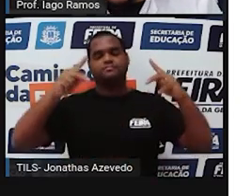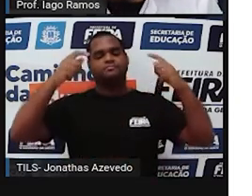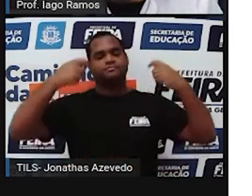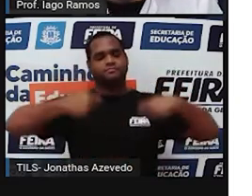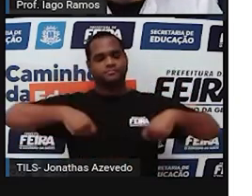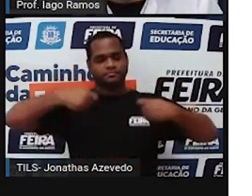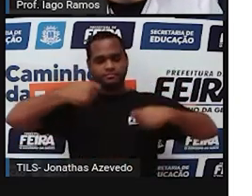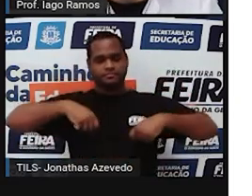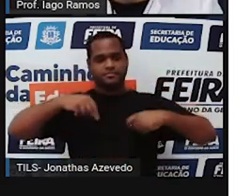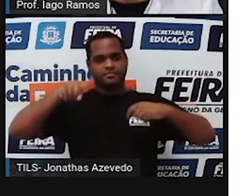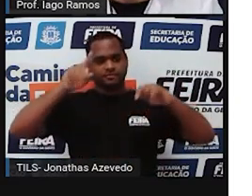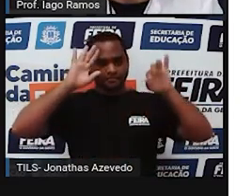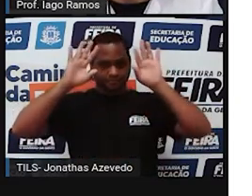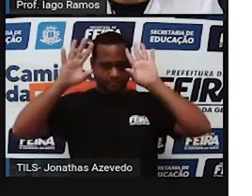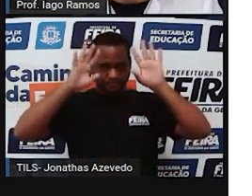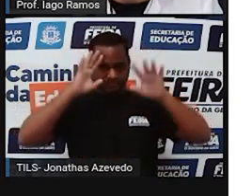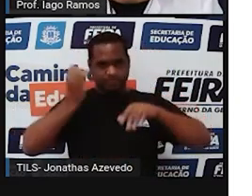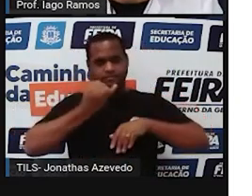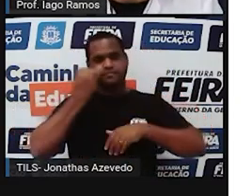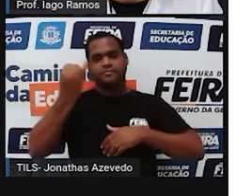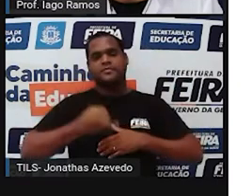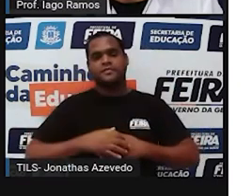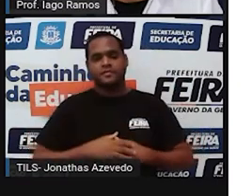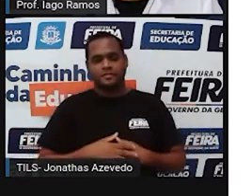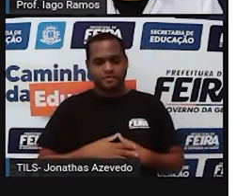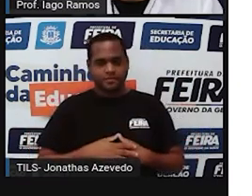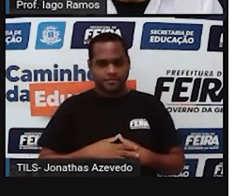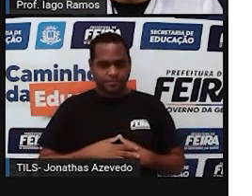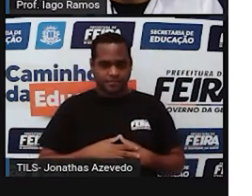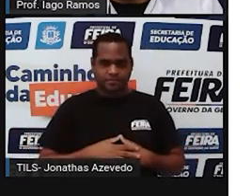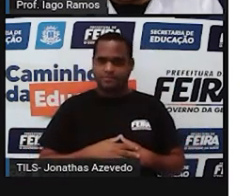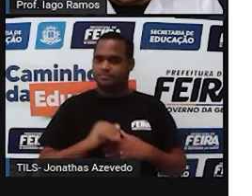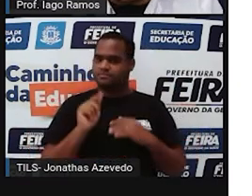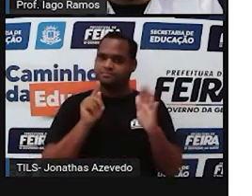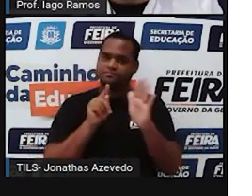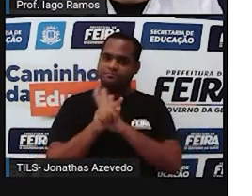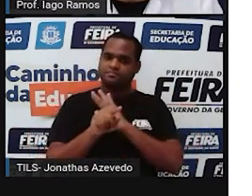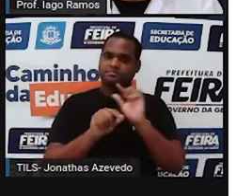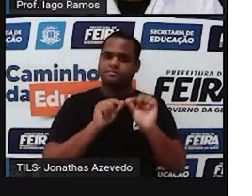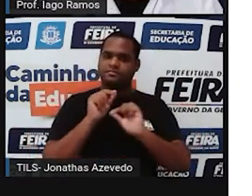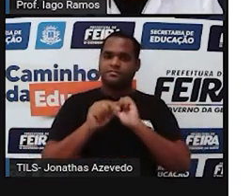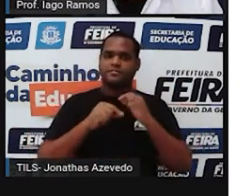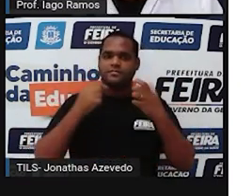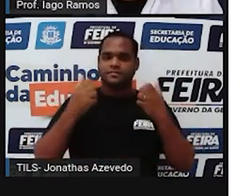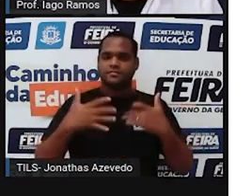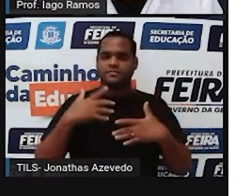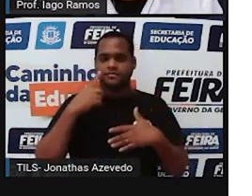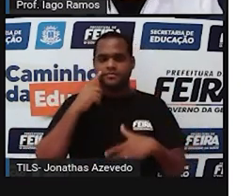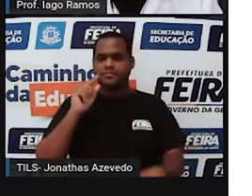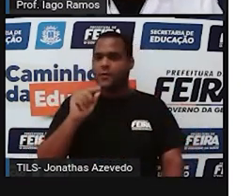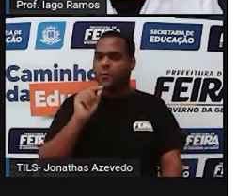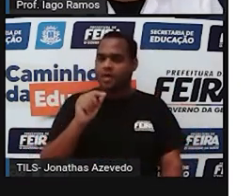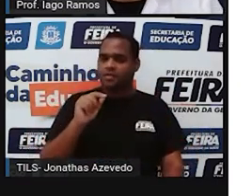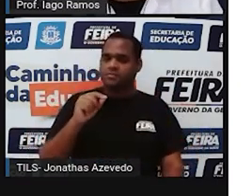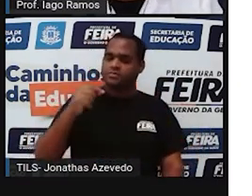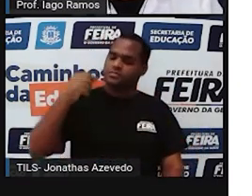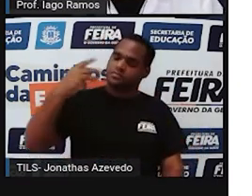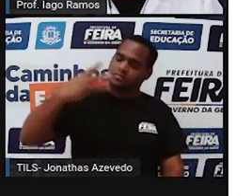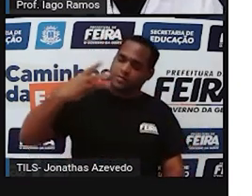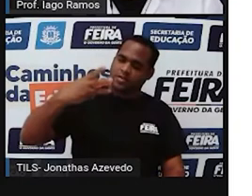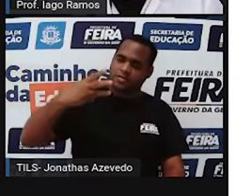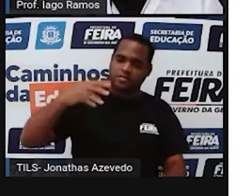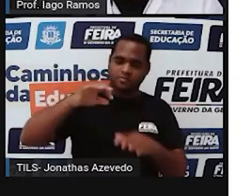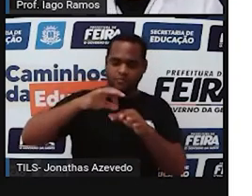que a gente precisa pensar tá? e aí eu te pergunto onde é que vai ser colocada